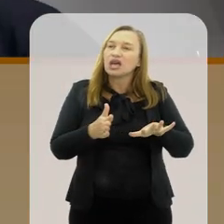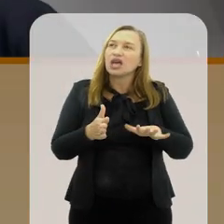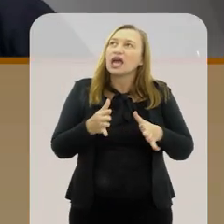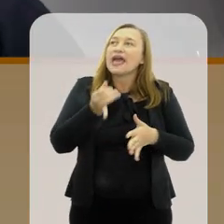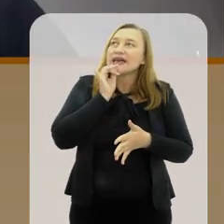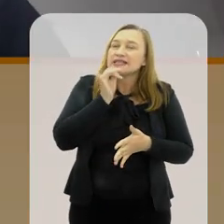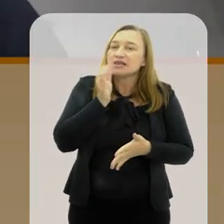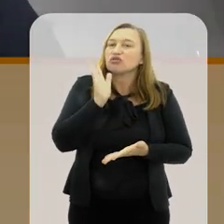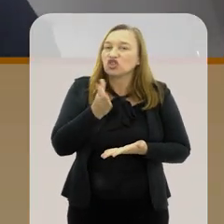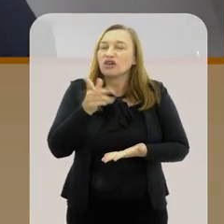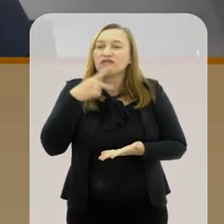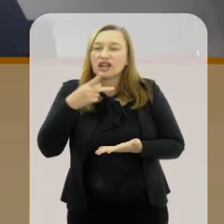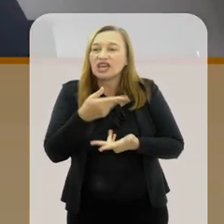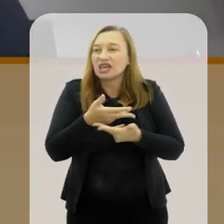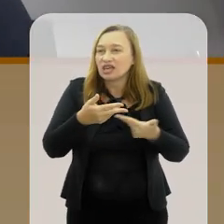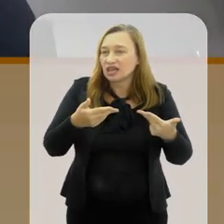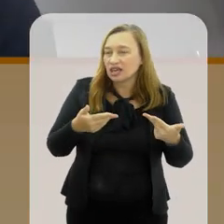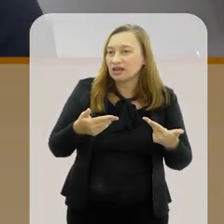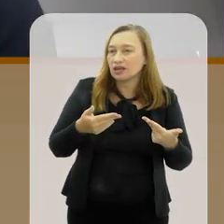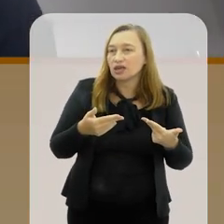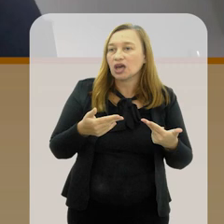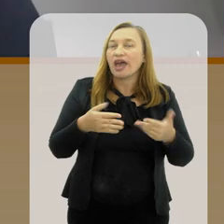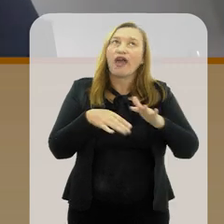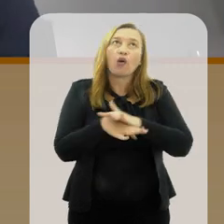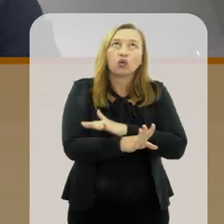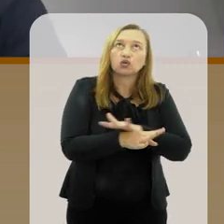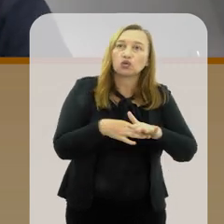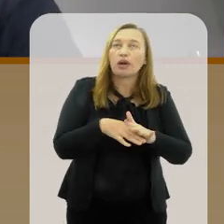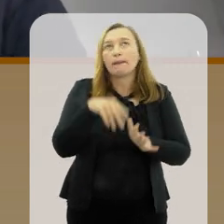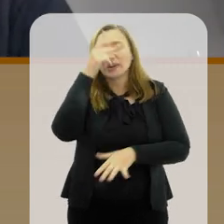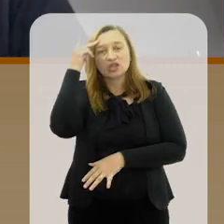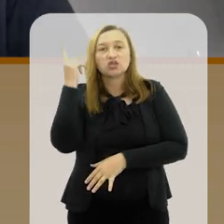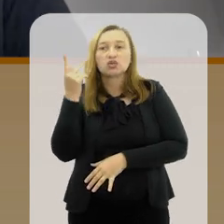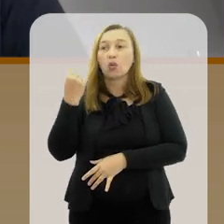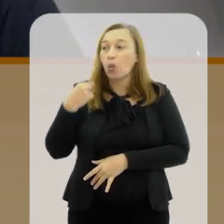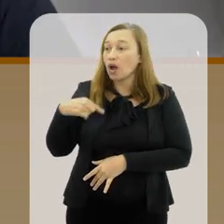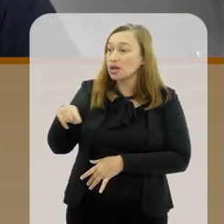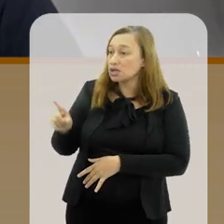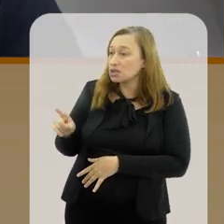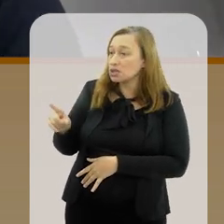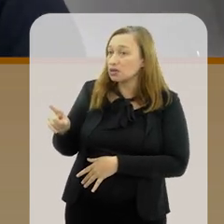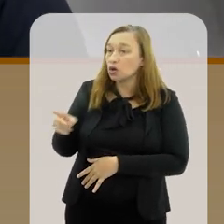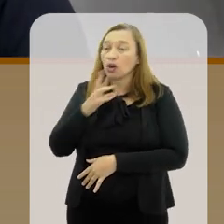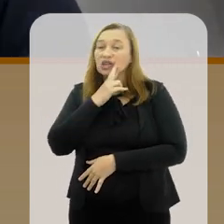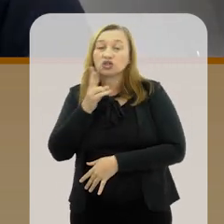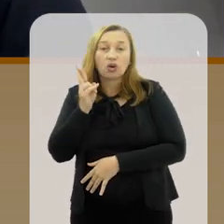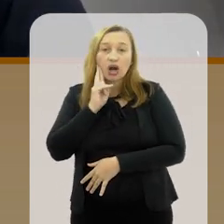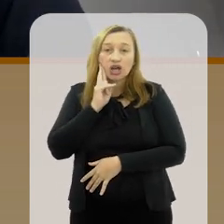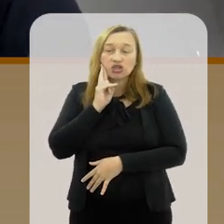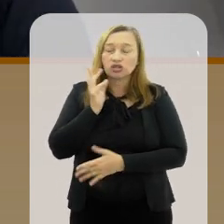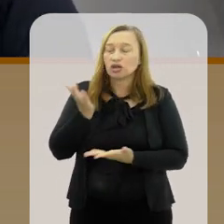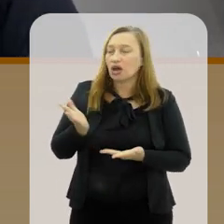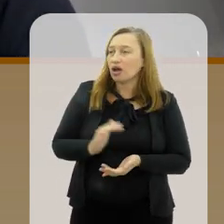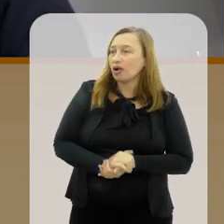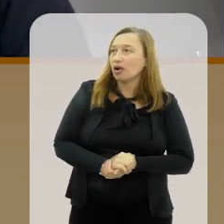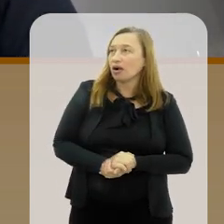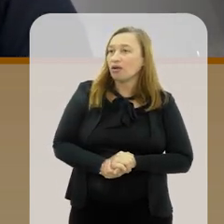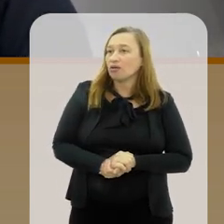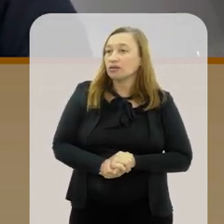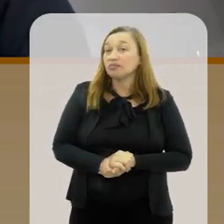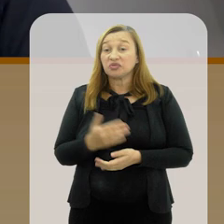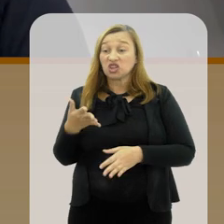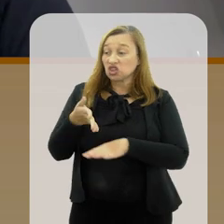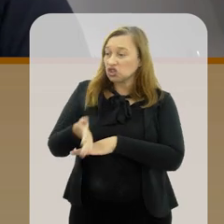digo desde... Esse é um exemplo que eu já dei várias vezes. É costumeiro as pessoas irem para um